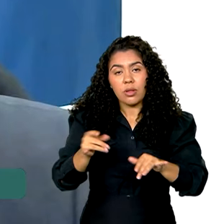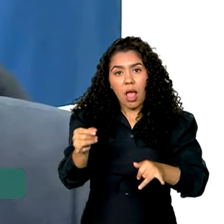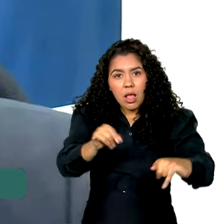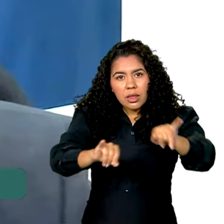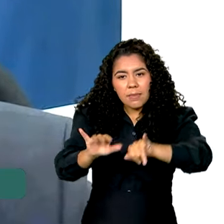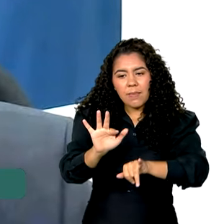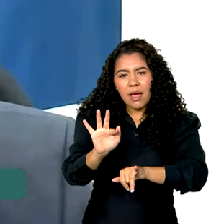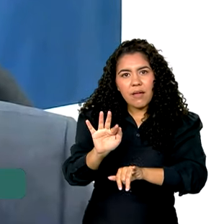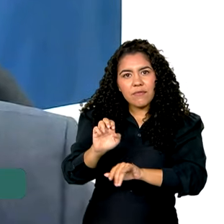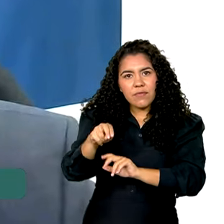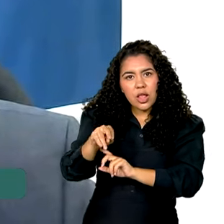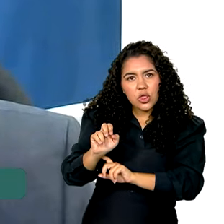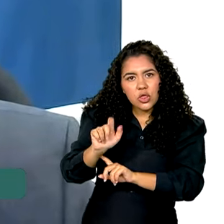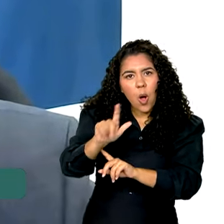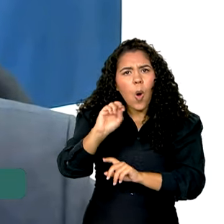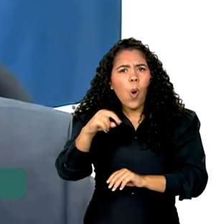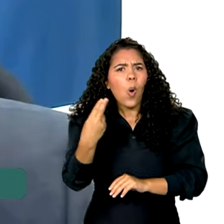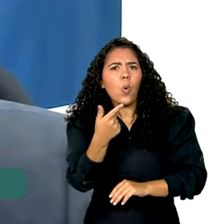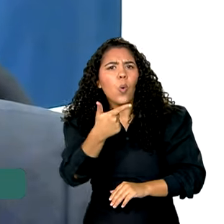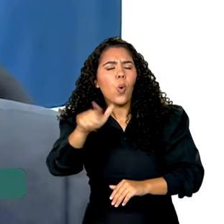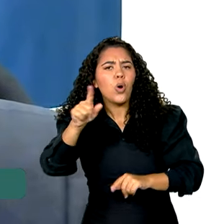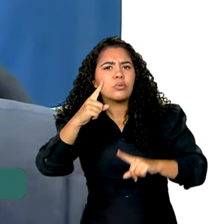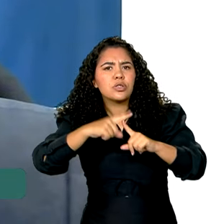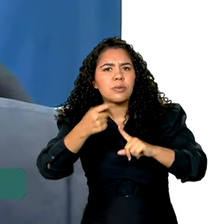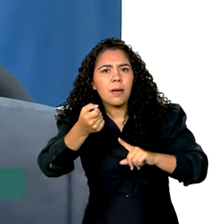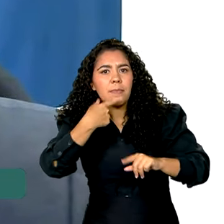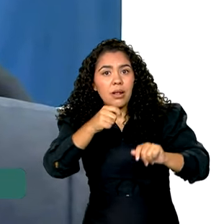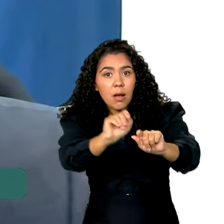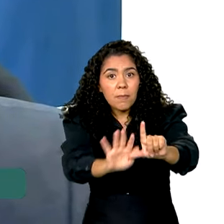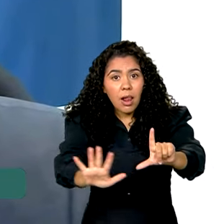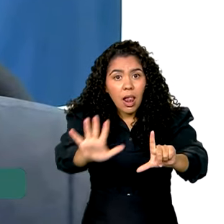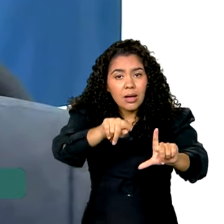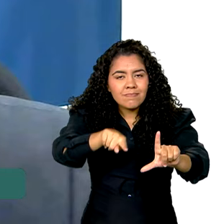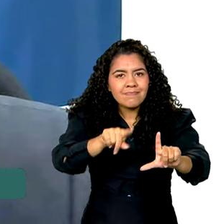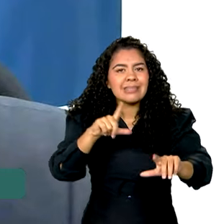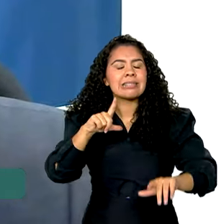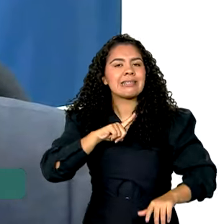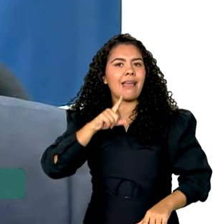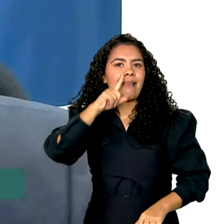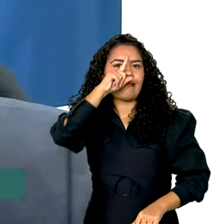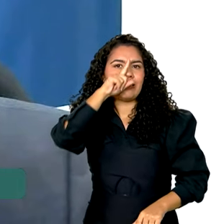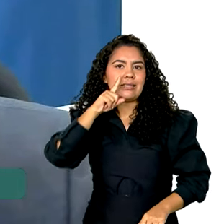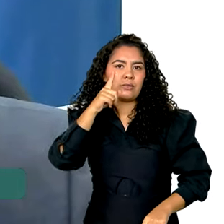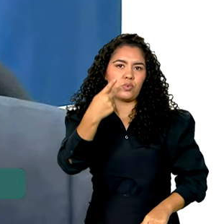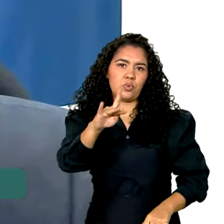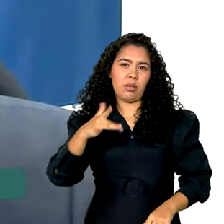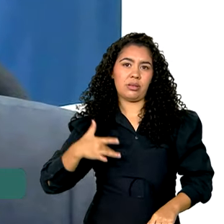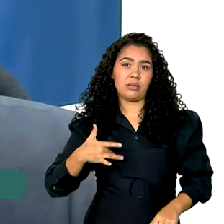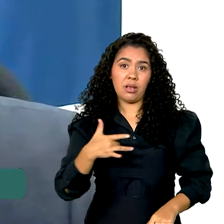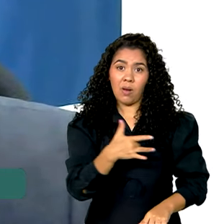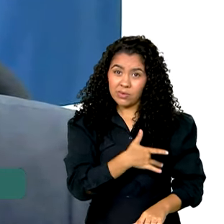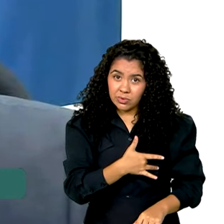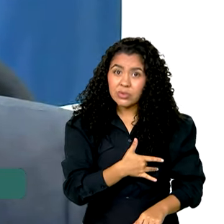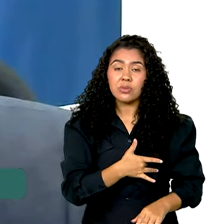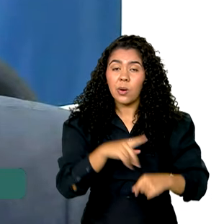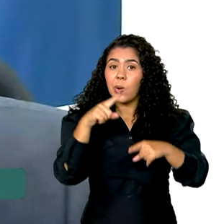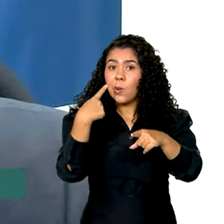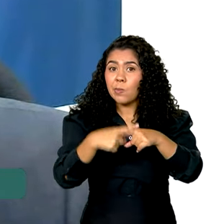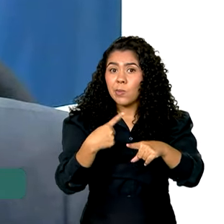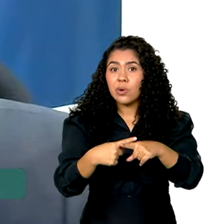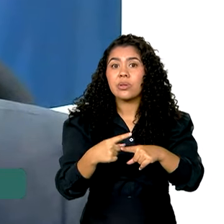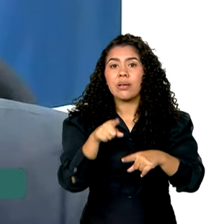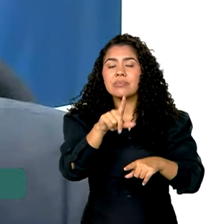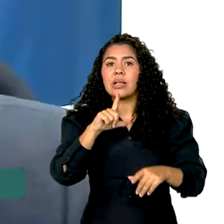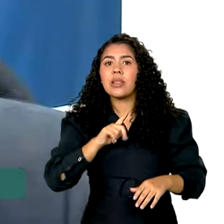qualquer outro medicamento em uma plataforma de internet, você está correndo um risco à sua saúde, porque provavelmente você está